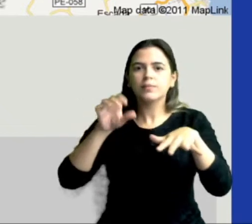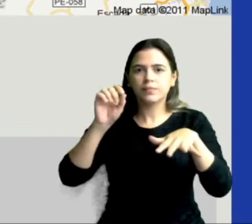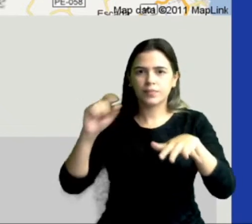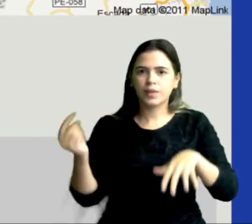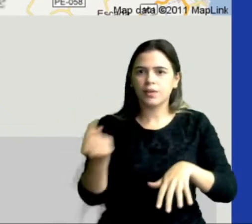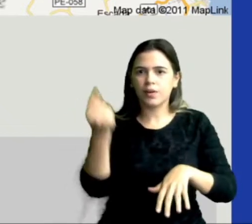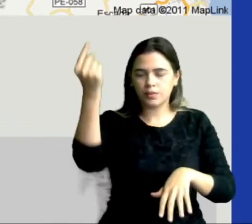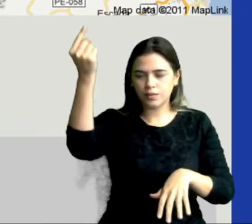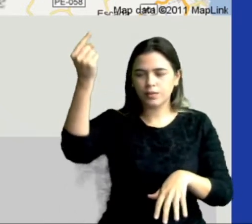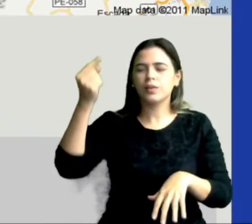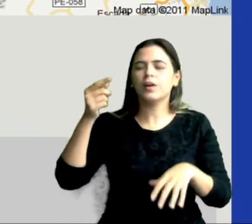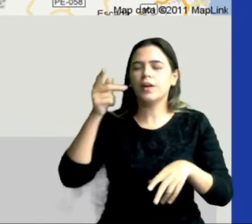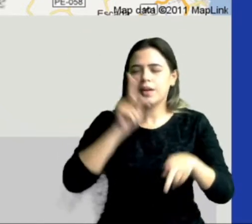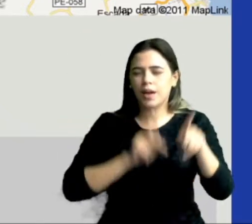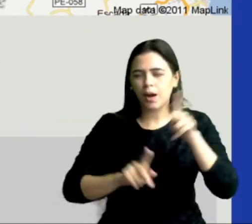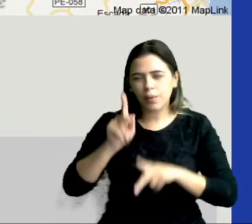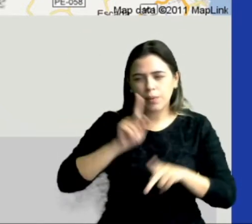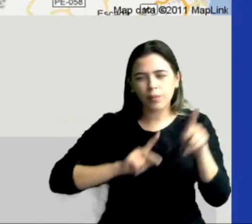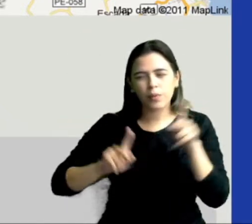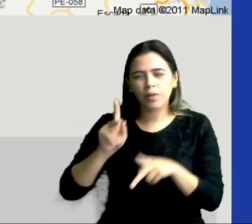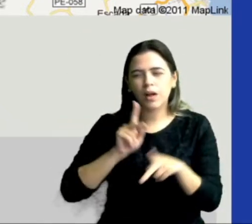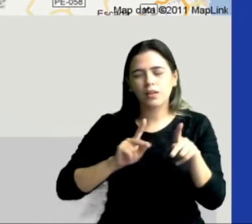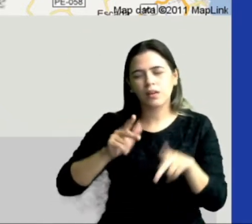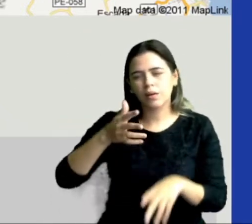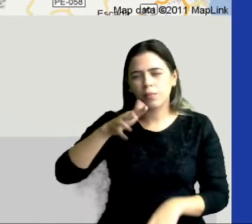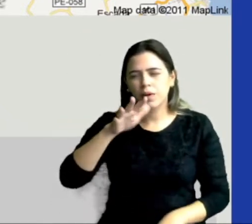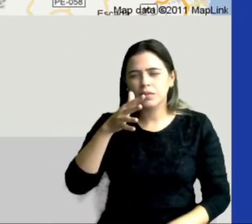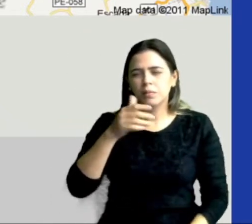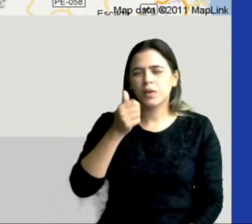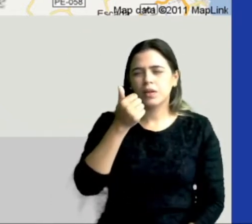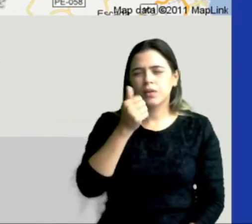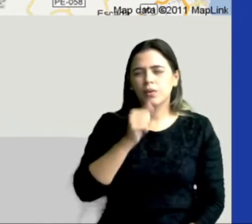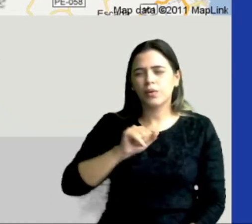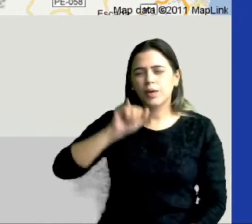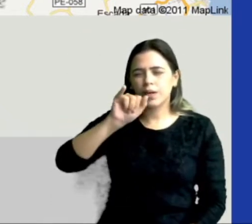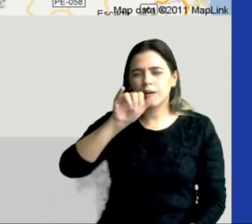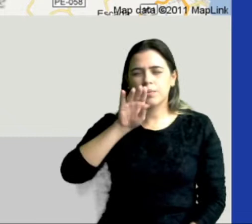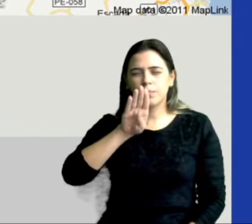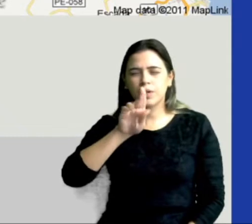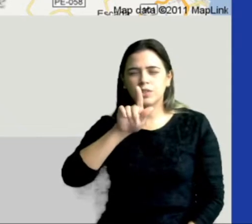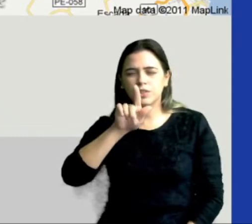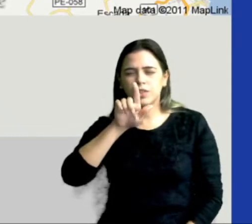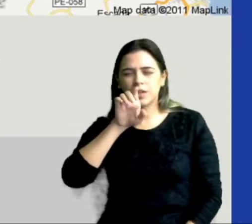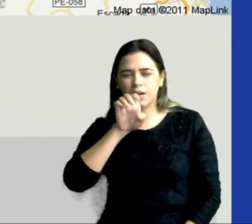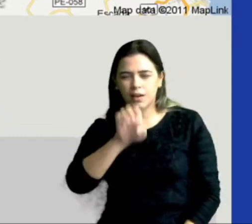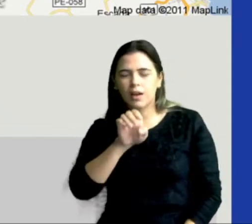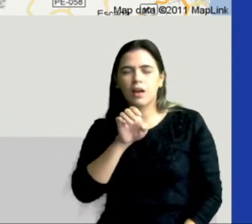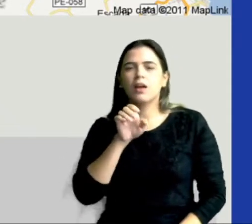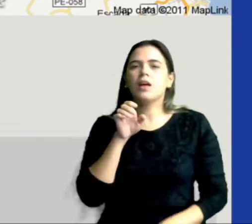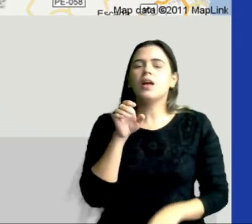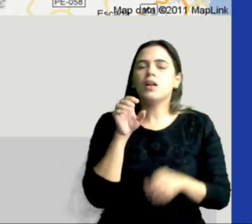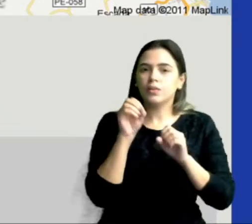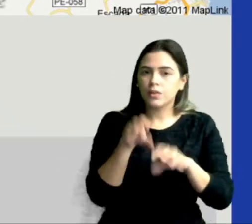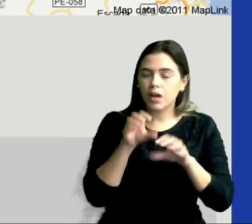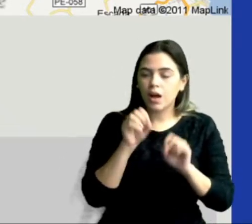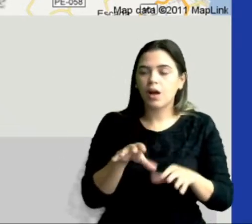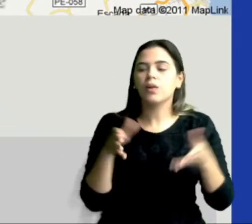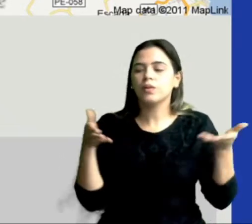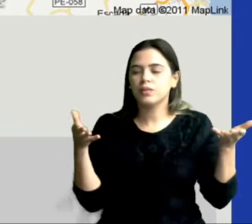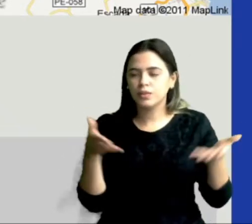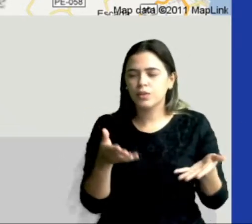altitude e a população estimada, segundo o IBGE, os dados que nós iremos usar na aula de hoje, todos